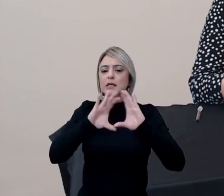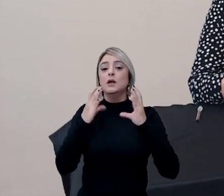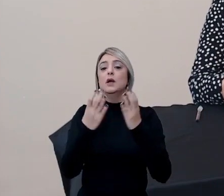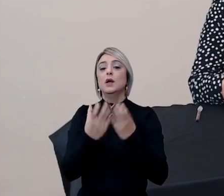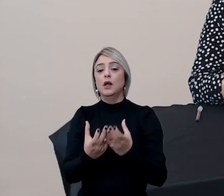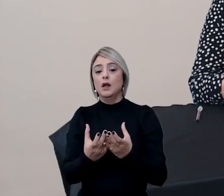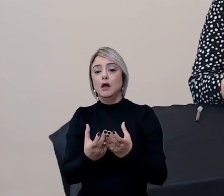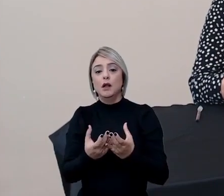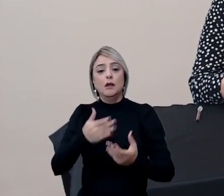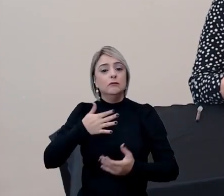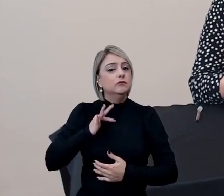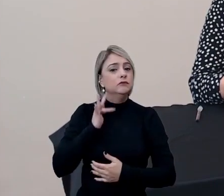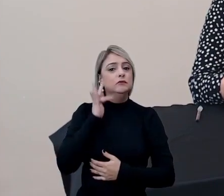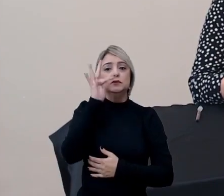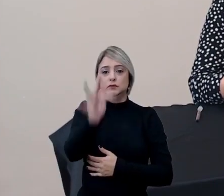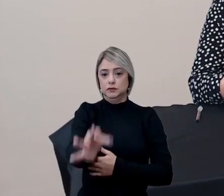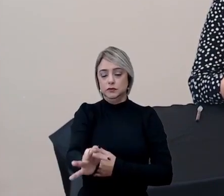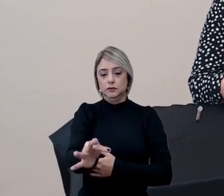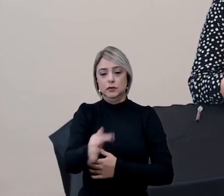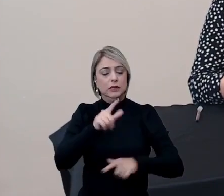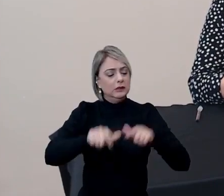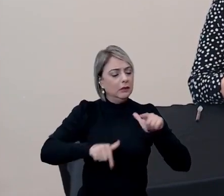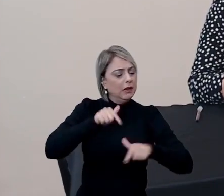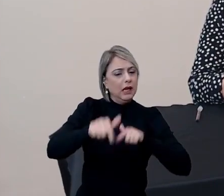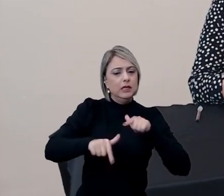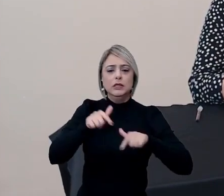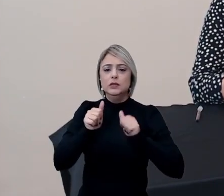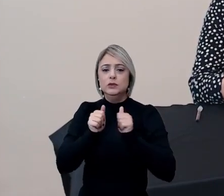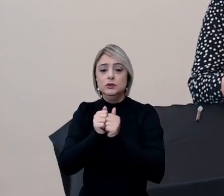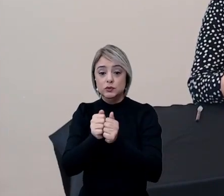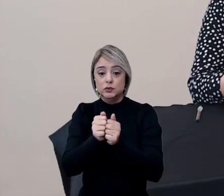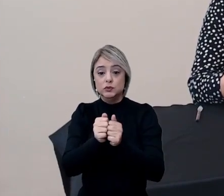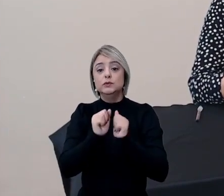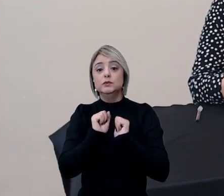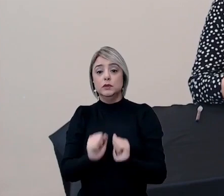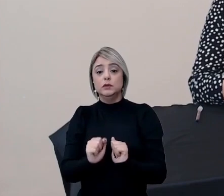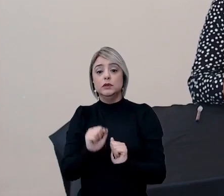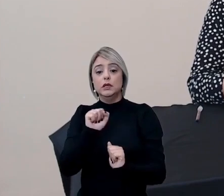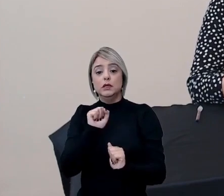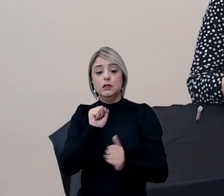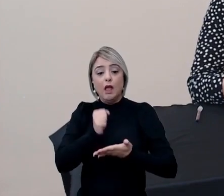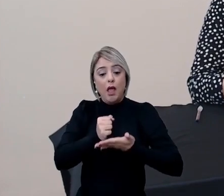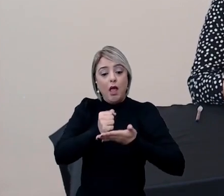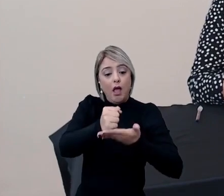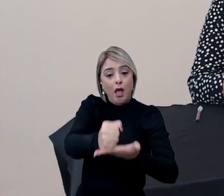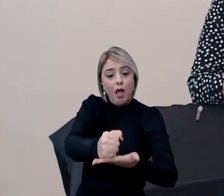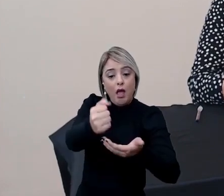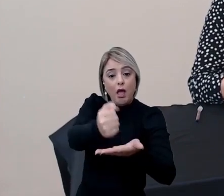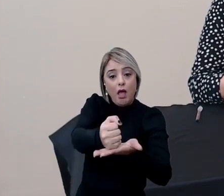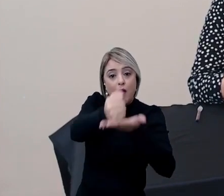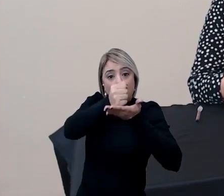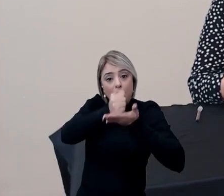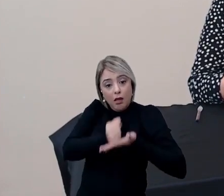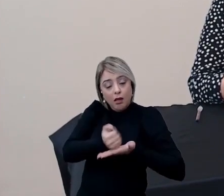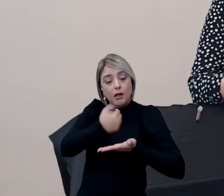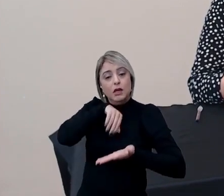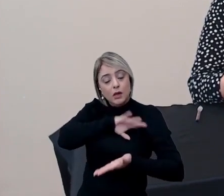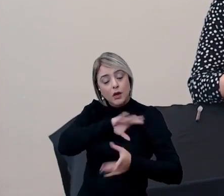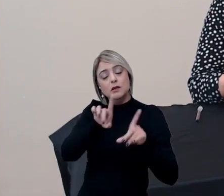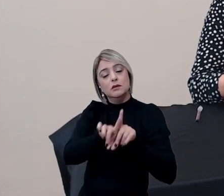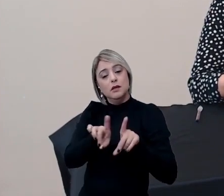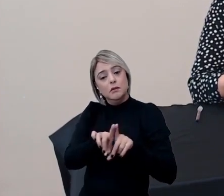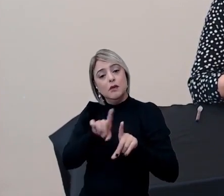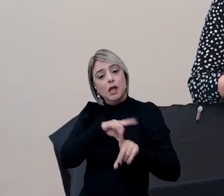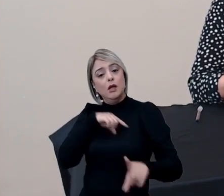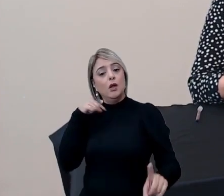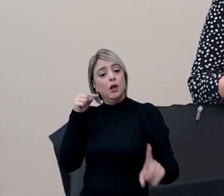vida fora, atuando sempre juntos, podendo se apoiar uns nos outros, e nós também, com